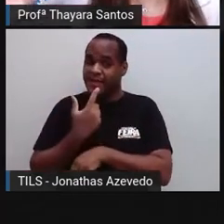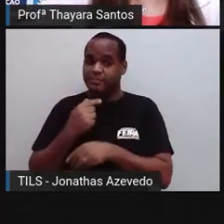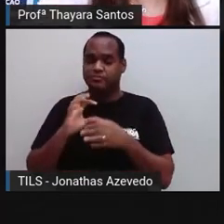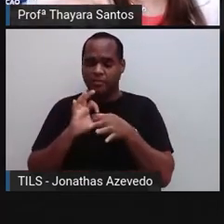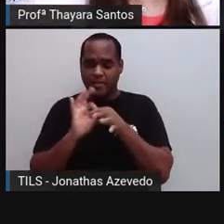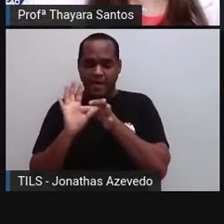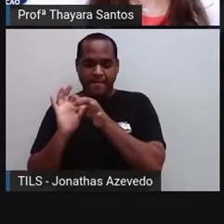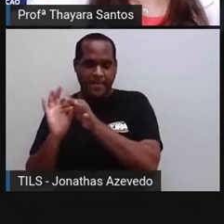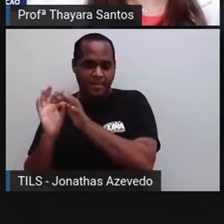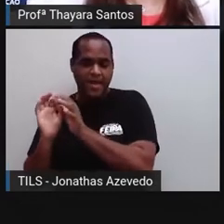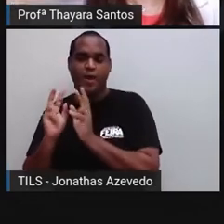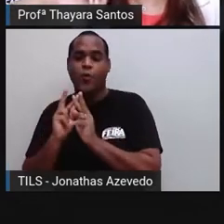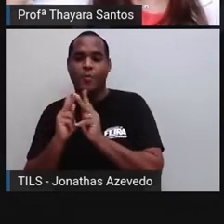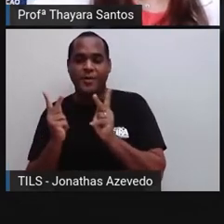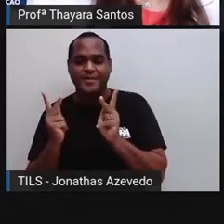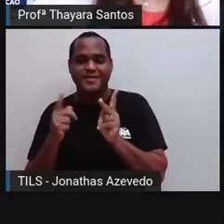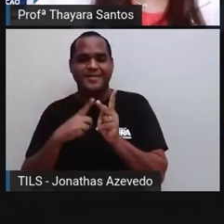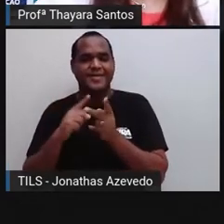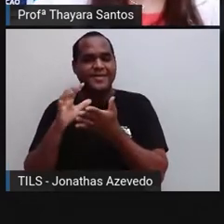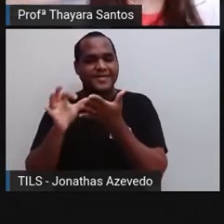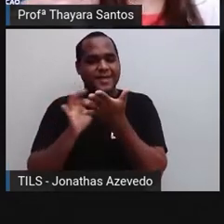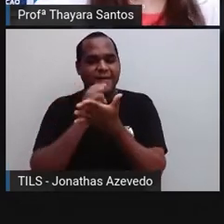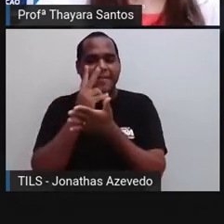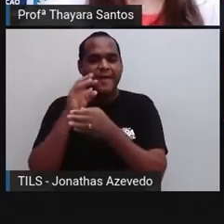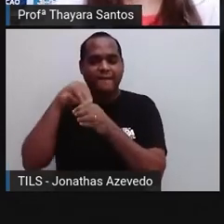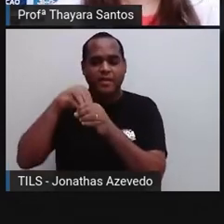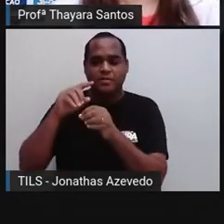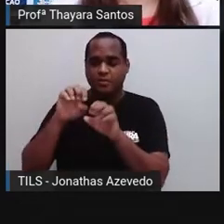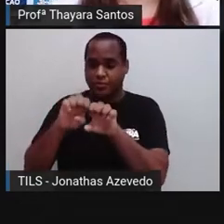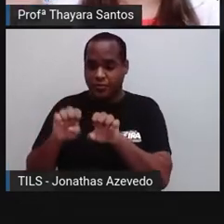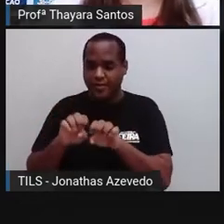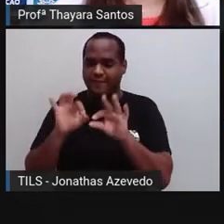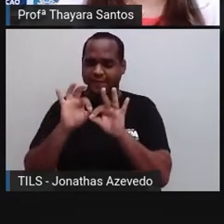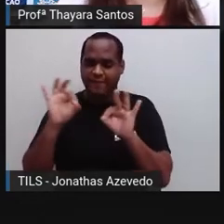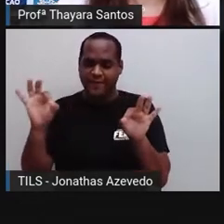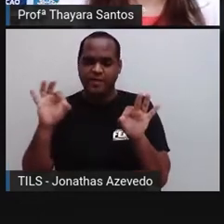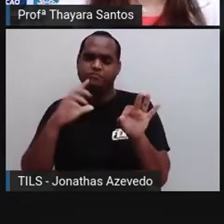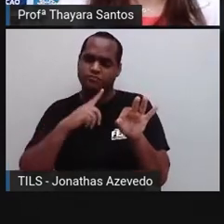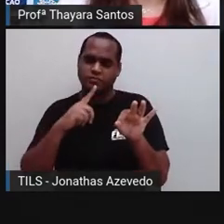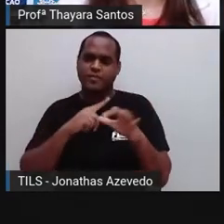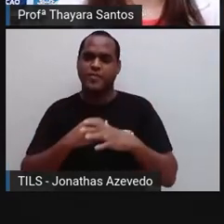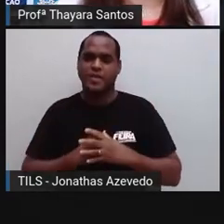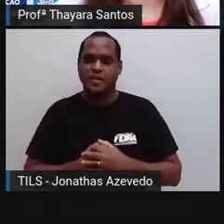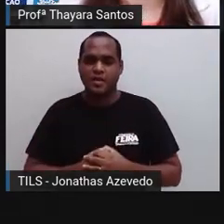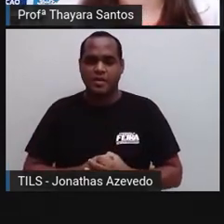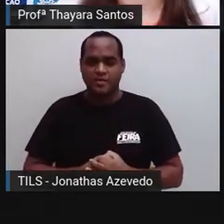e ele vai atuar numa célula que está distante, na estrutura que ela vai estar distante.